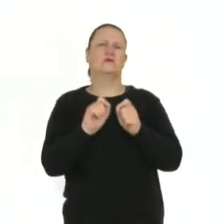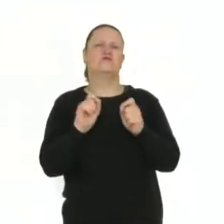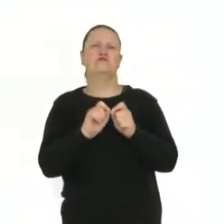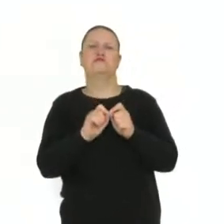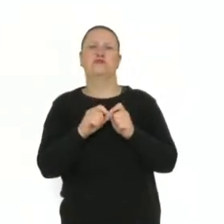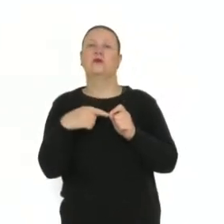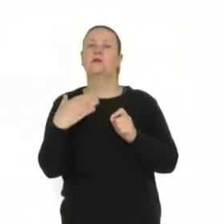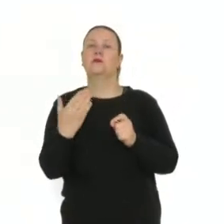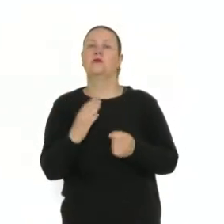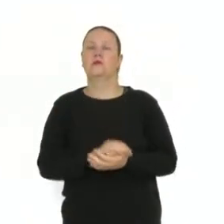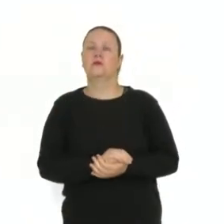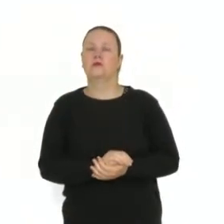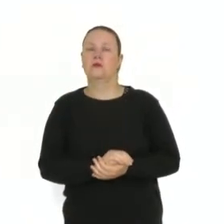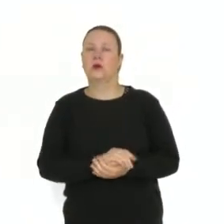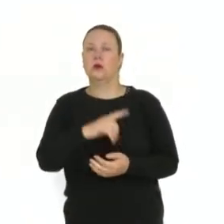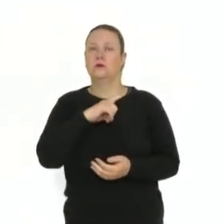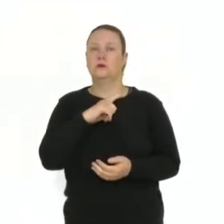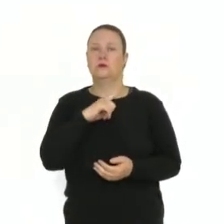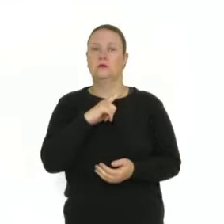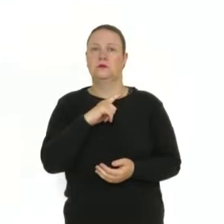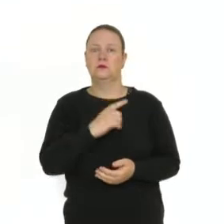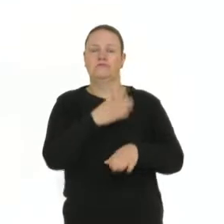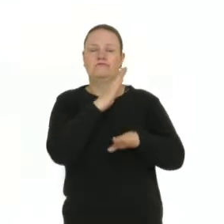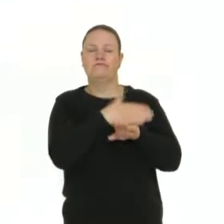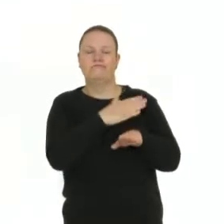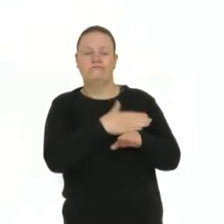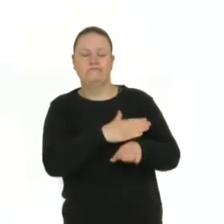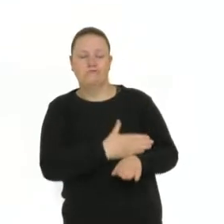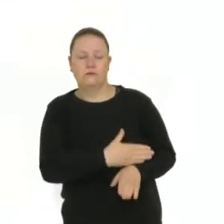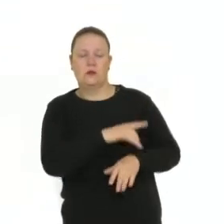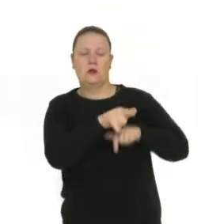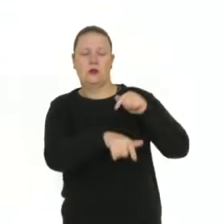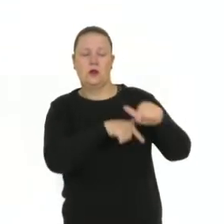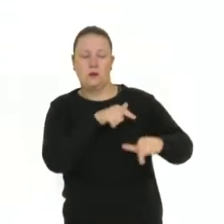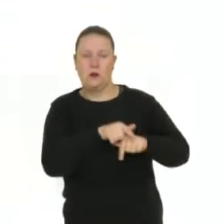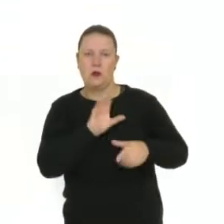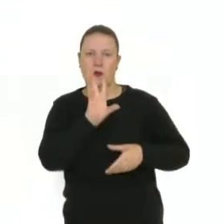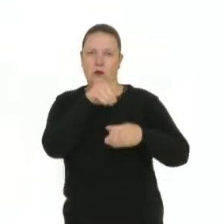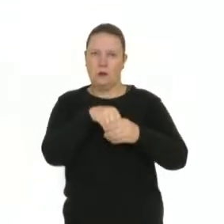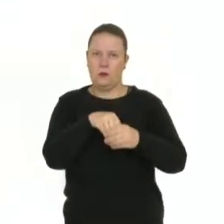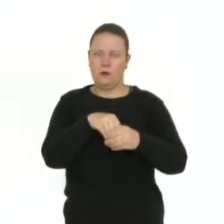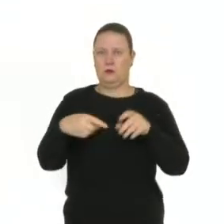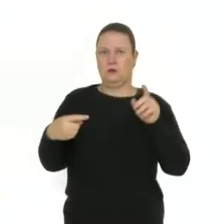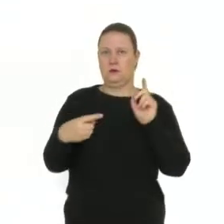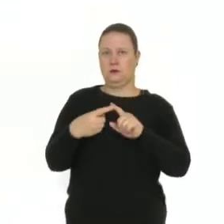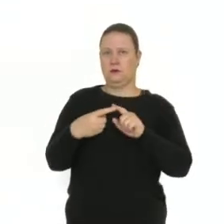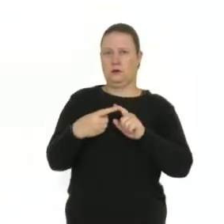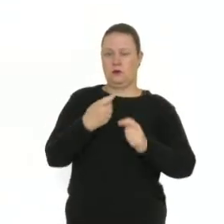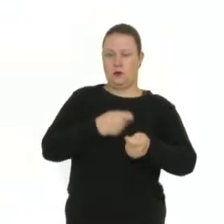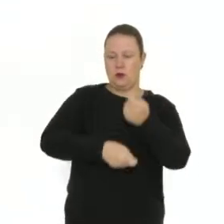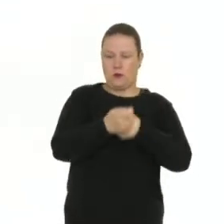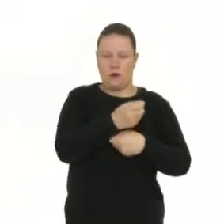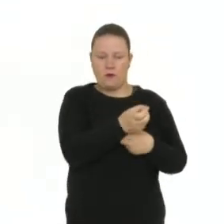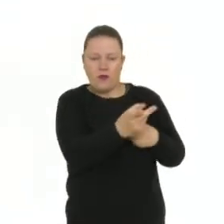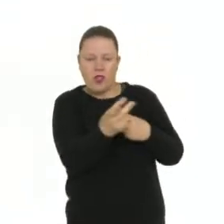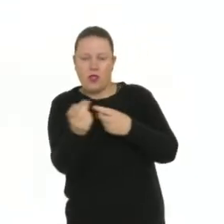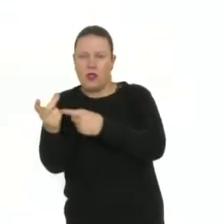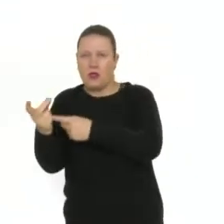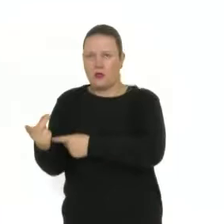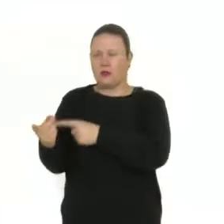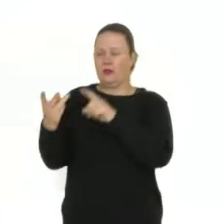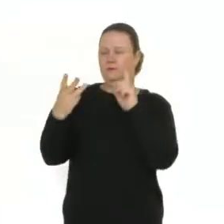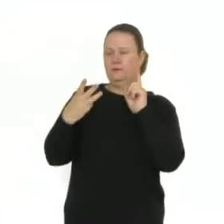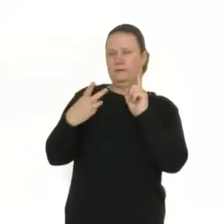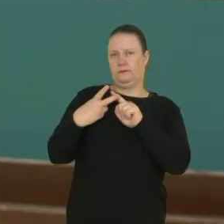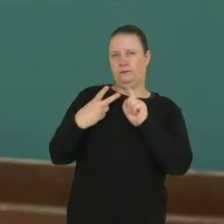ele tem várias atividades que lhe pertencem. Dentre eles, nós temos o comércio, nós temos a prestação de